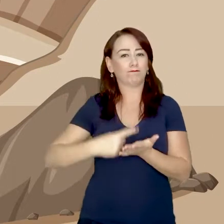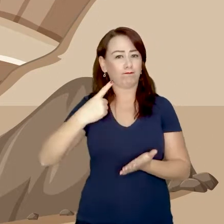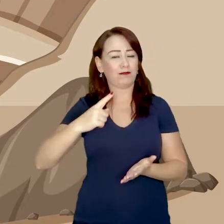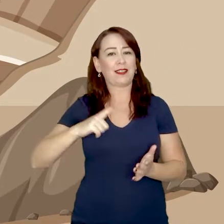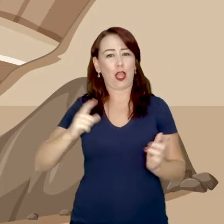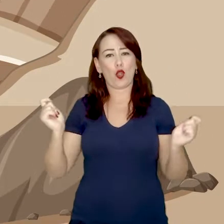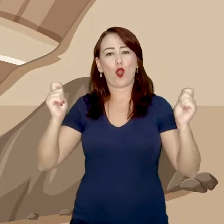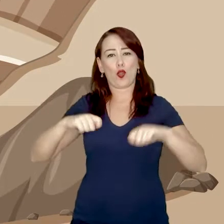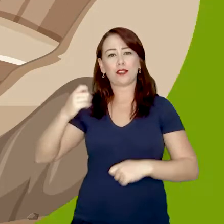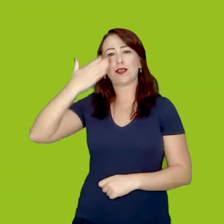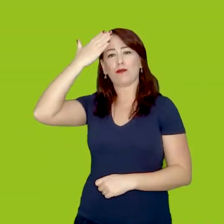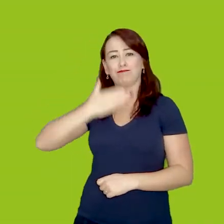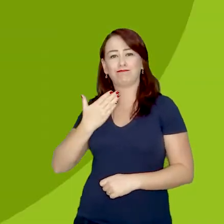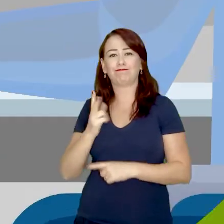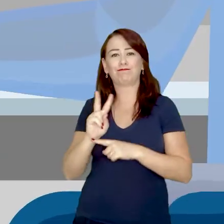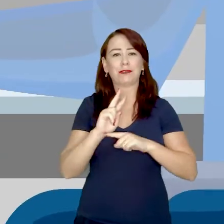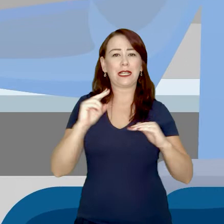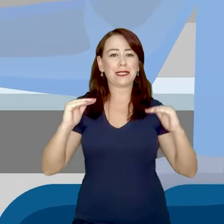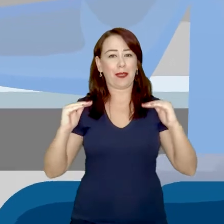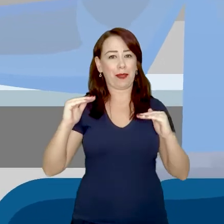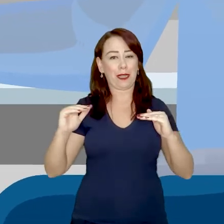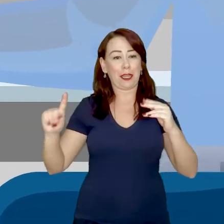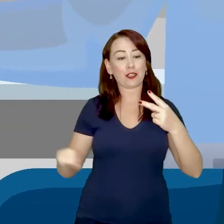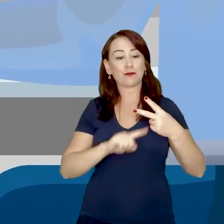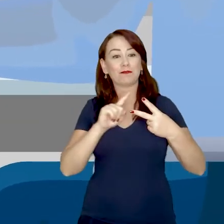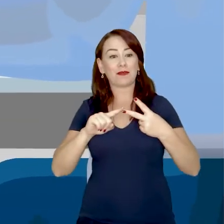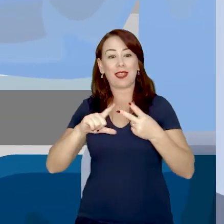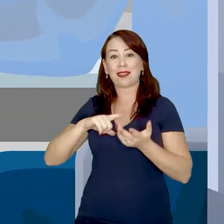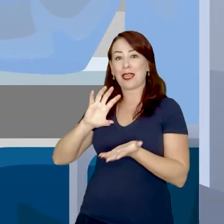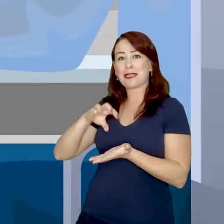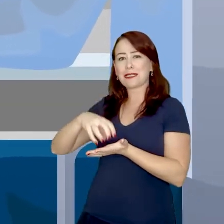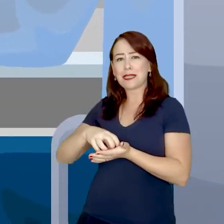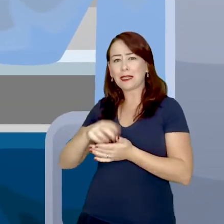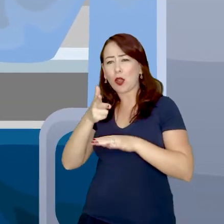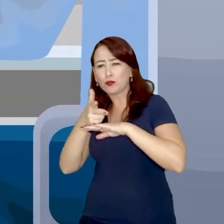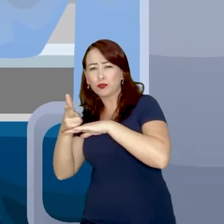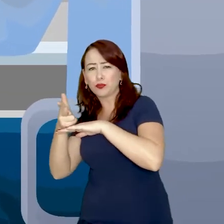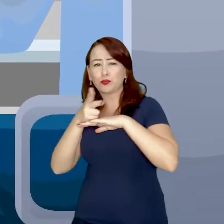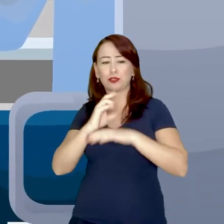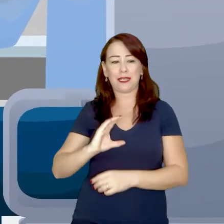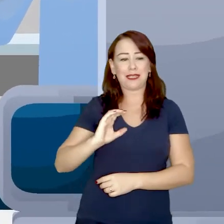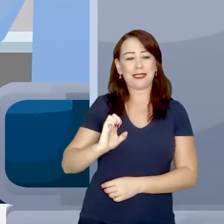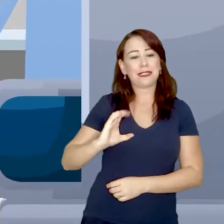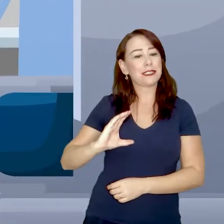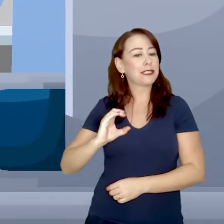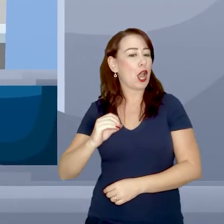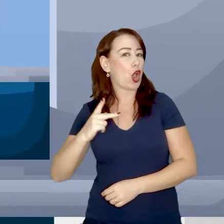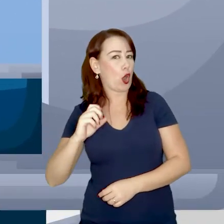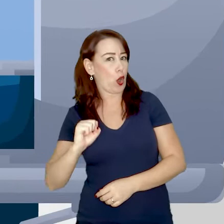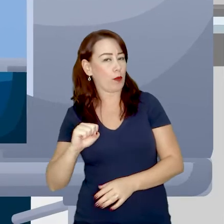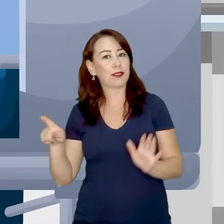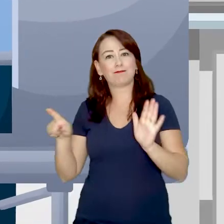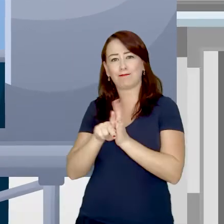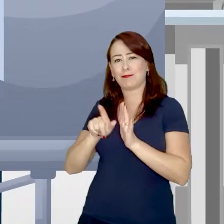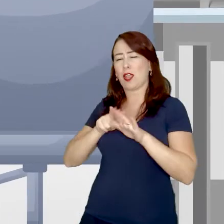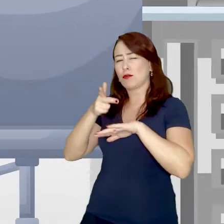de Condição de Estabilidade. A Central de Coordenação e Controle das Operações de Segurança, SECOPs, possui uma